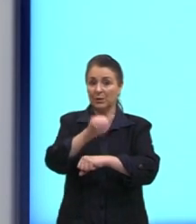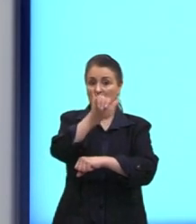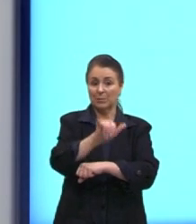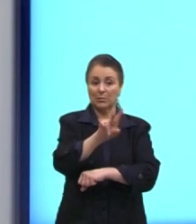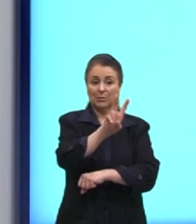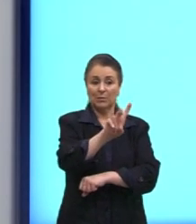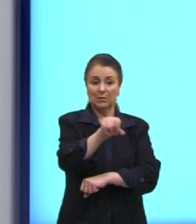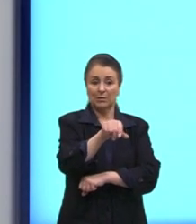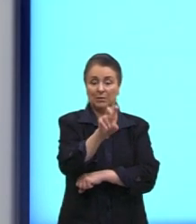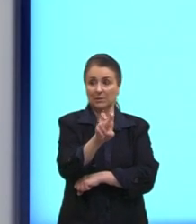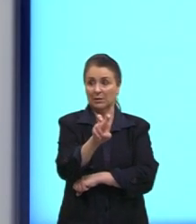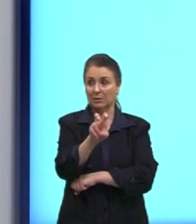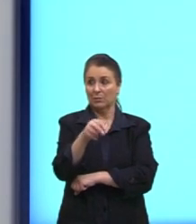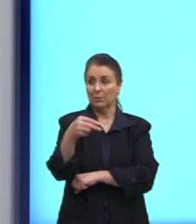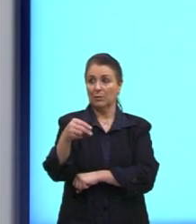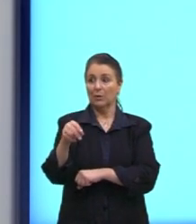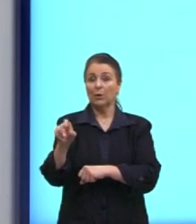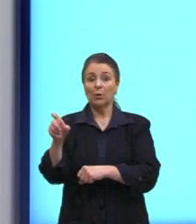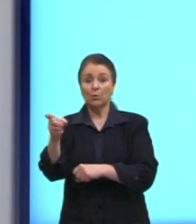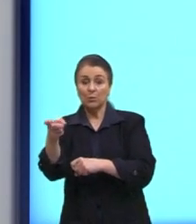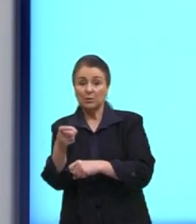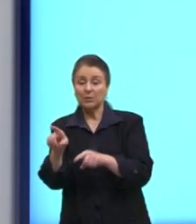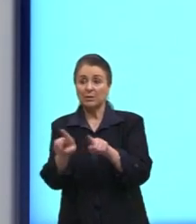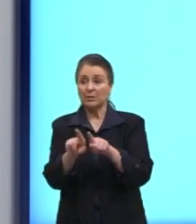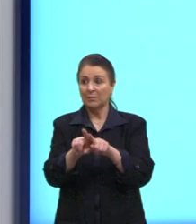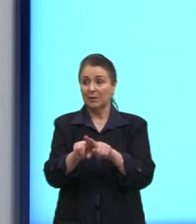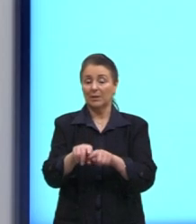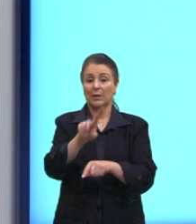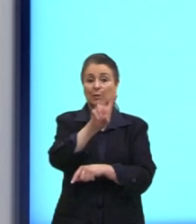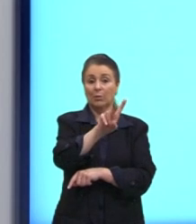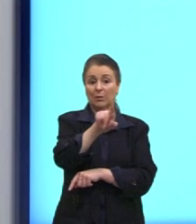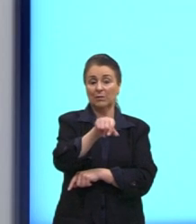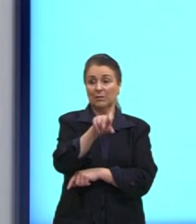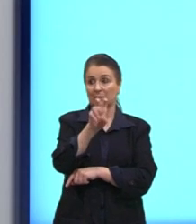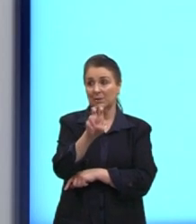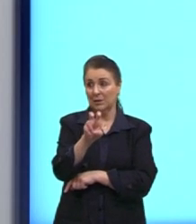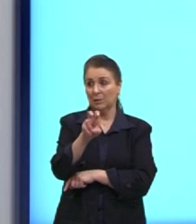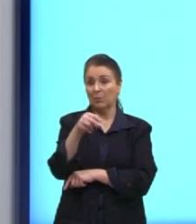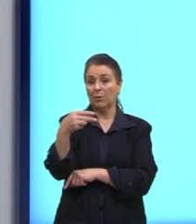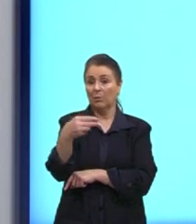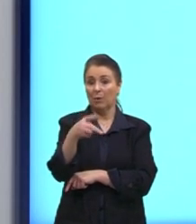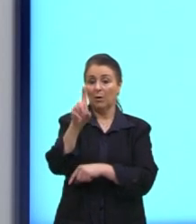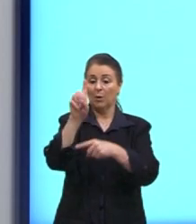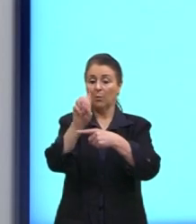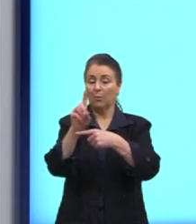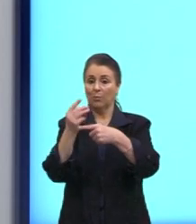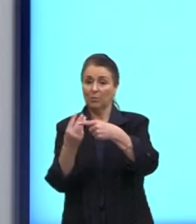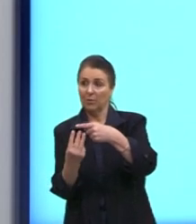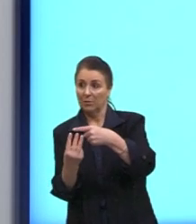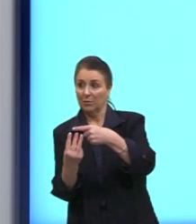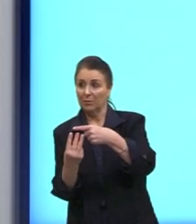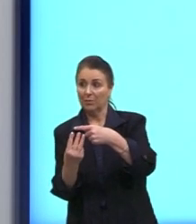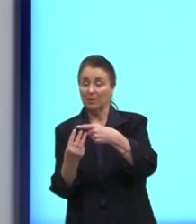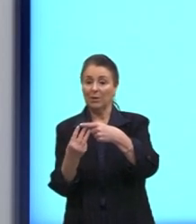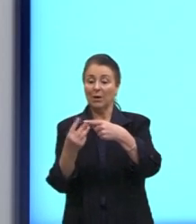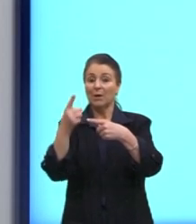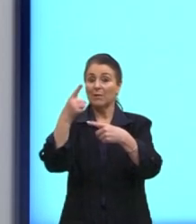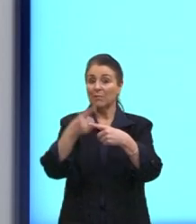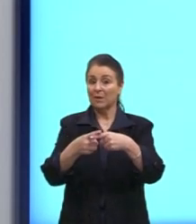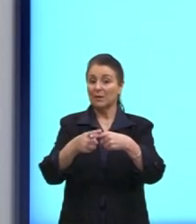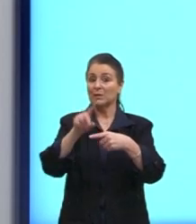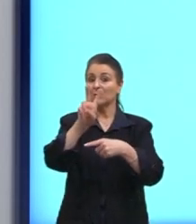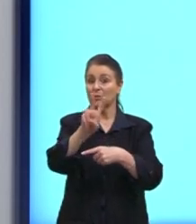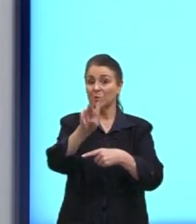,5 o x também então nós teríamos 2,5 que é igual a 1 terço vezes 2